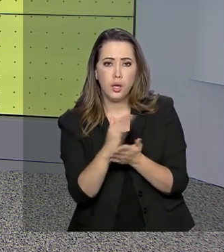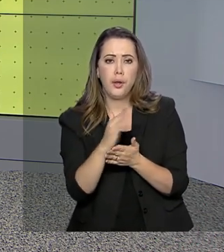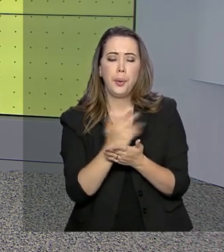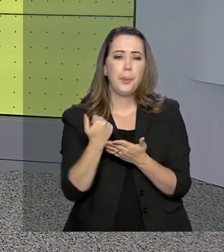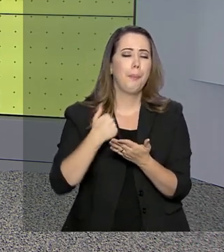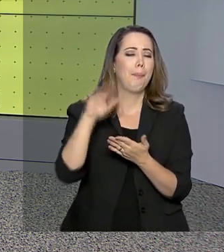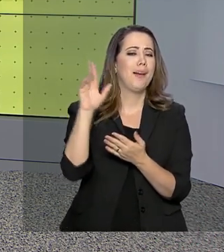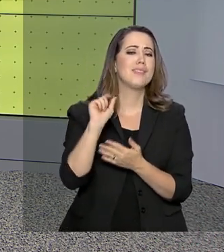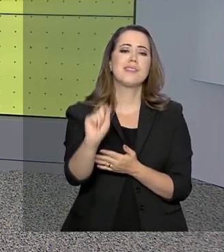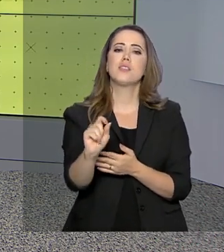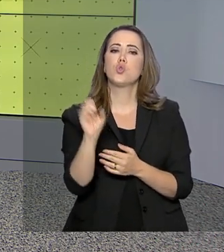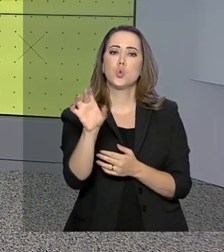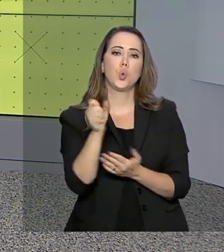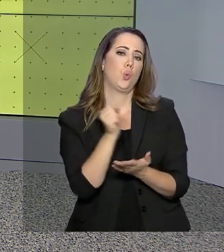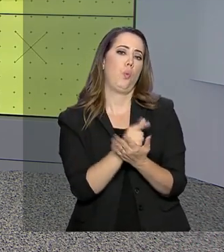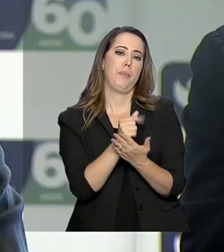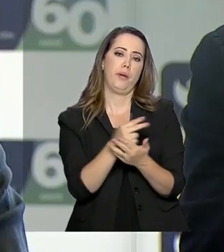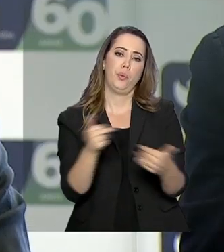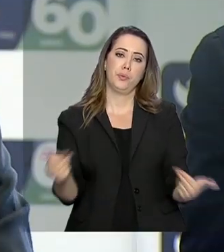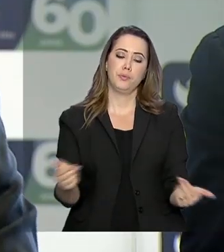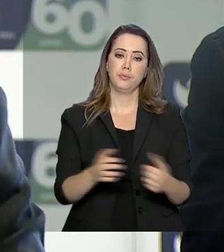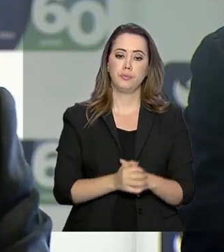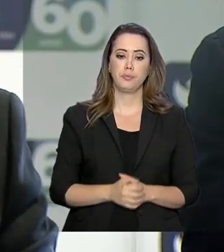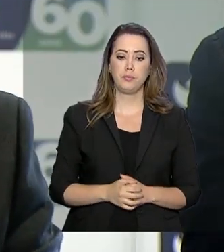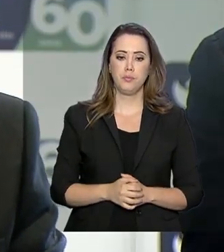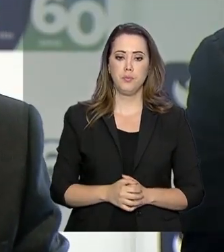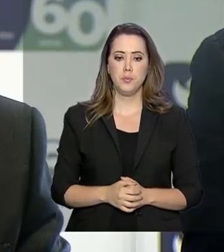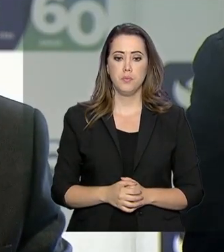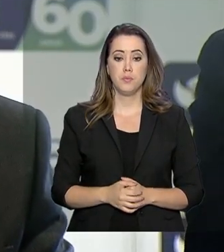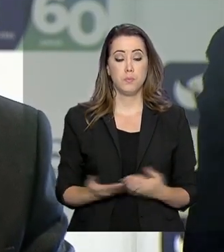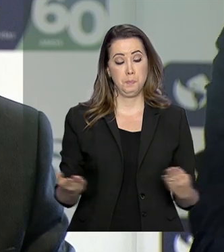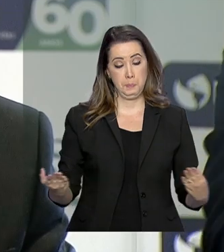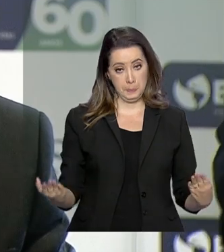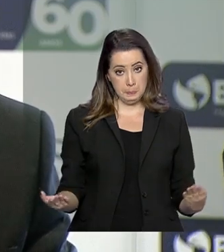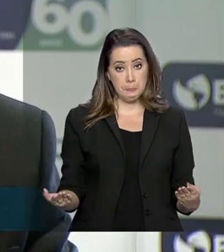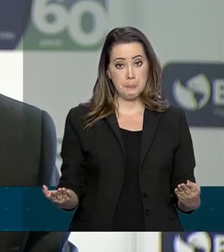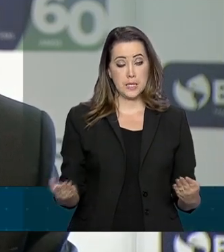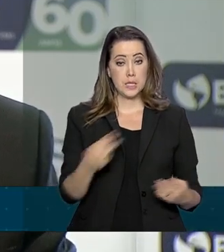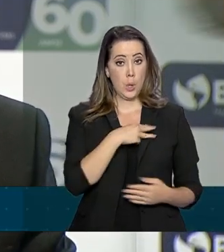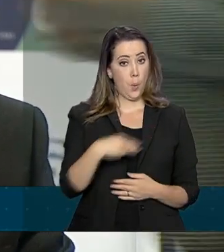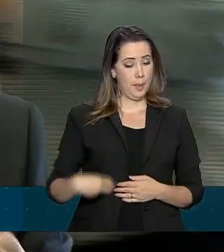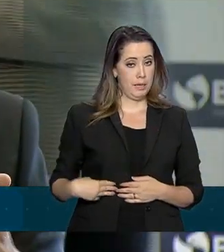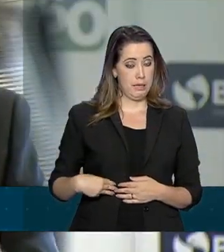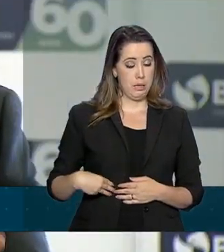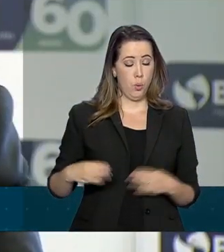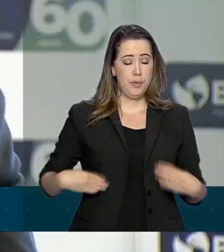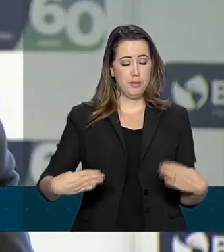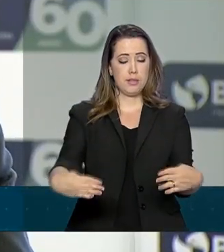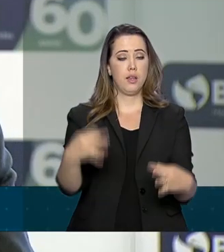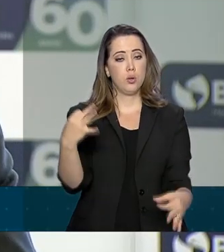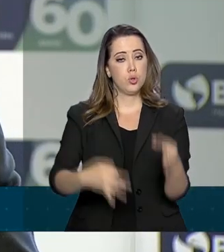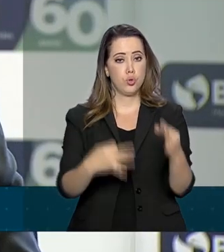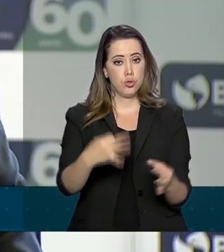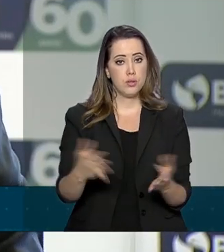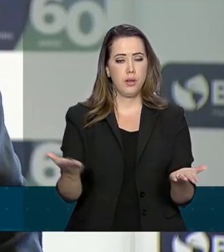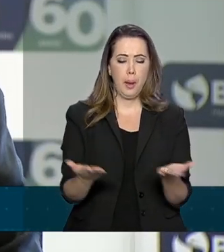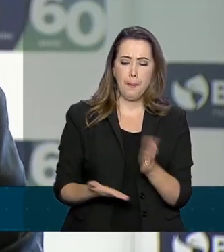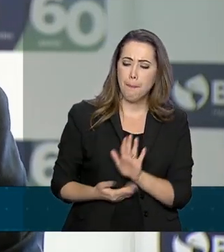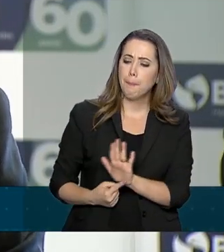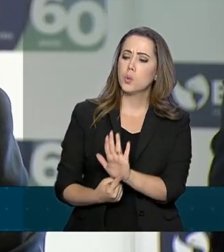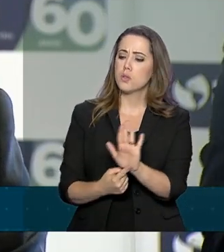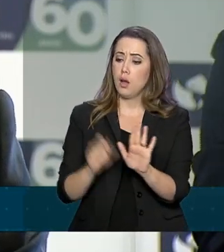da compra de equipamentos. O Ministério da Justiça quer motivar a apresentação de projetos